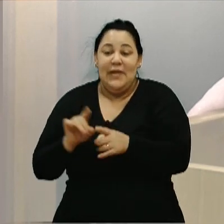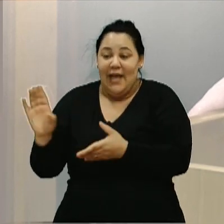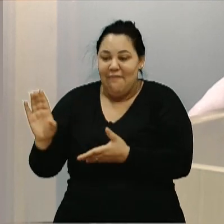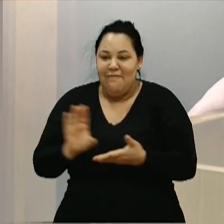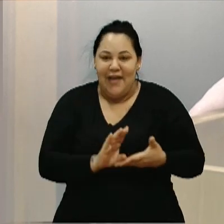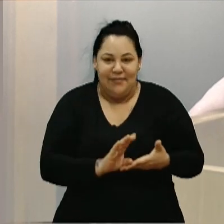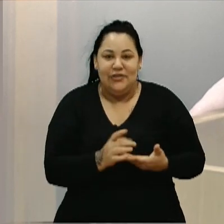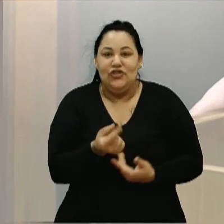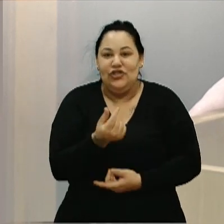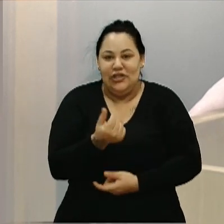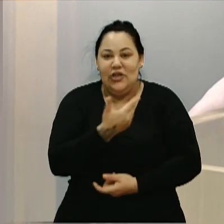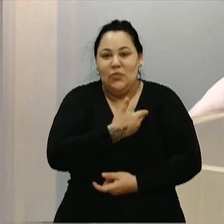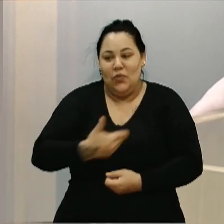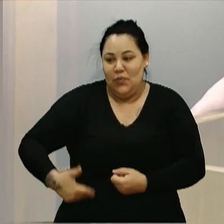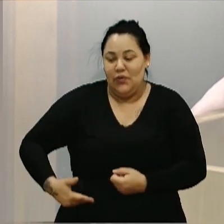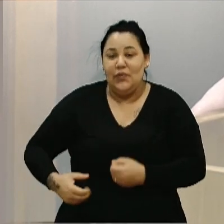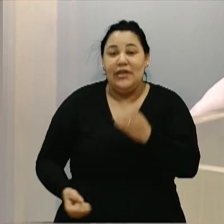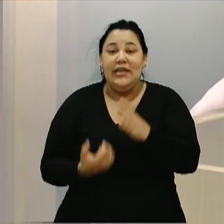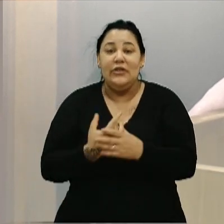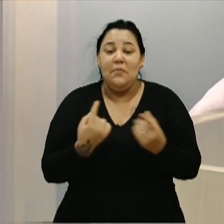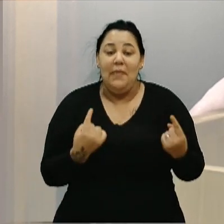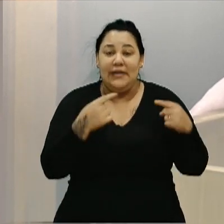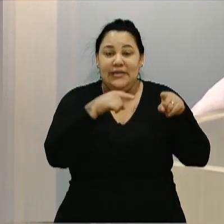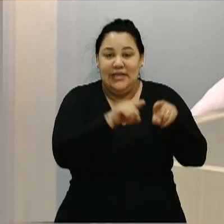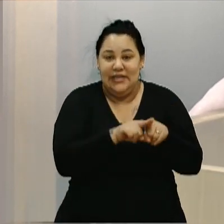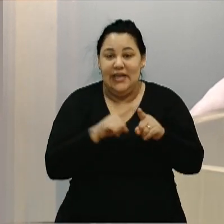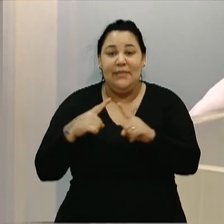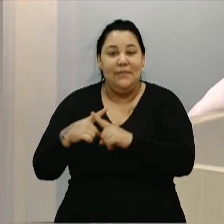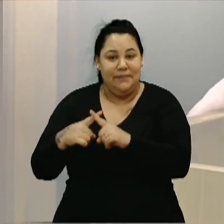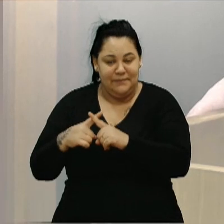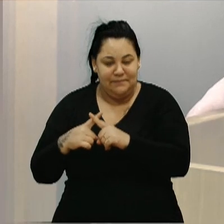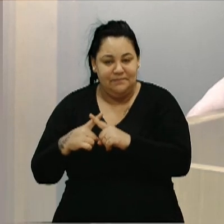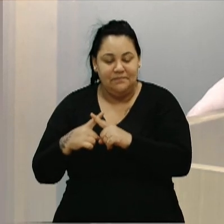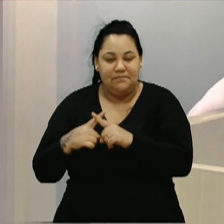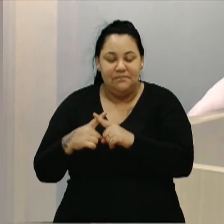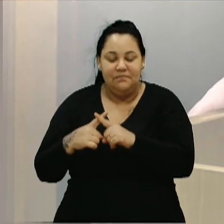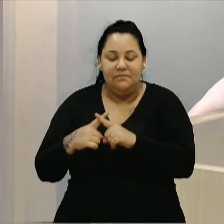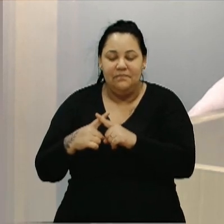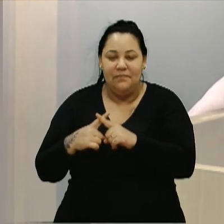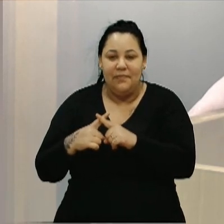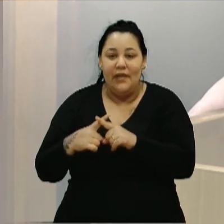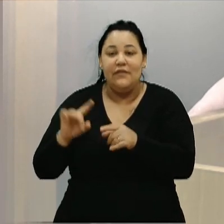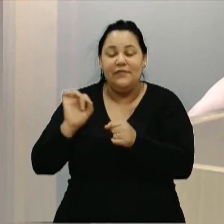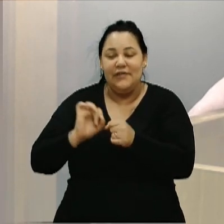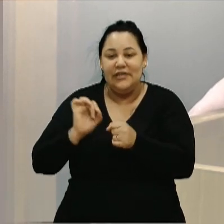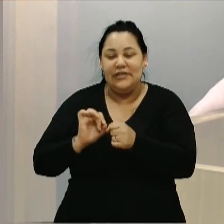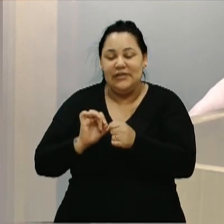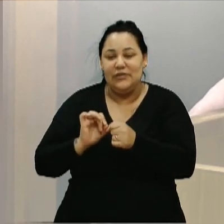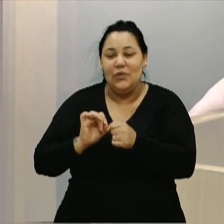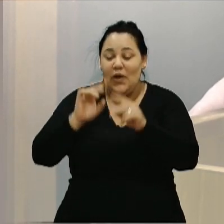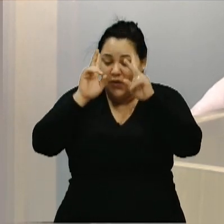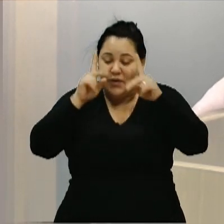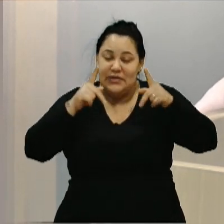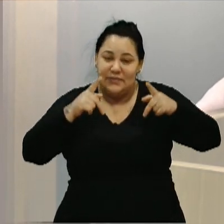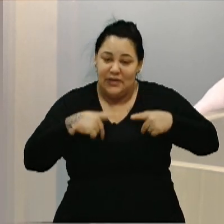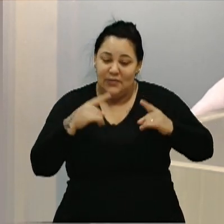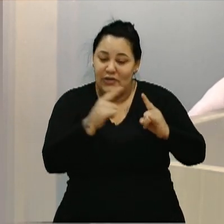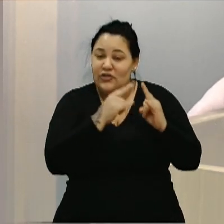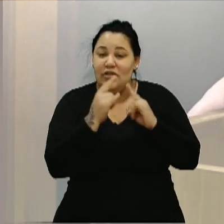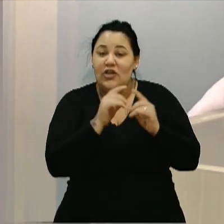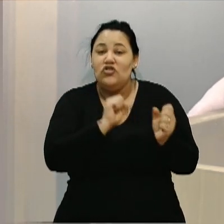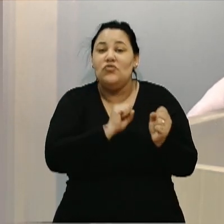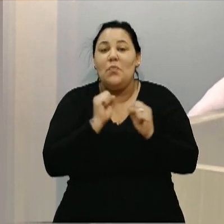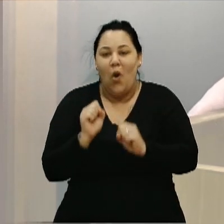públicos por meio de parcerias e convênios, sendo necessário presente reconhecimento para que a entidade possa fazer